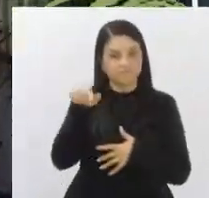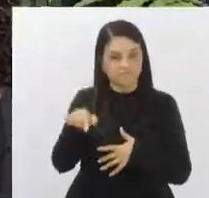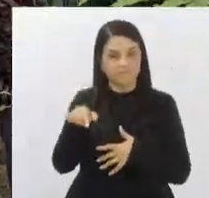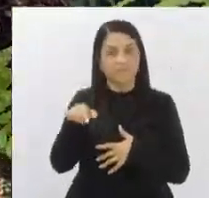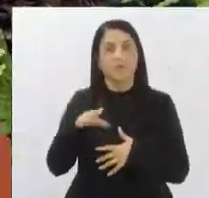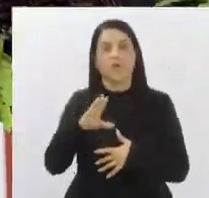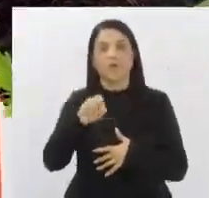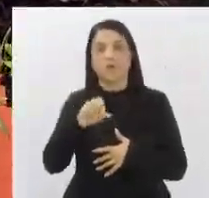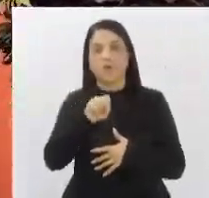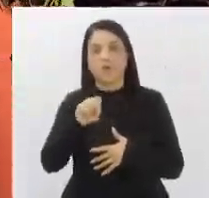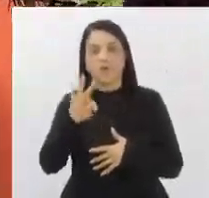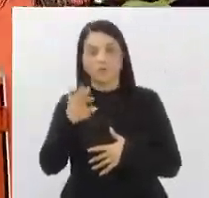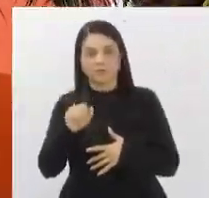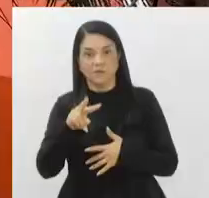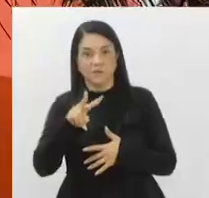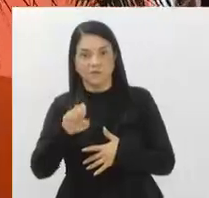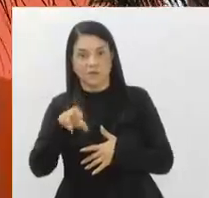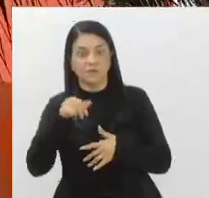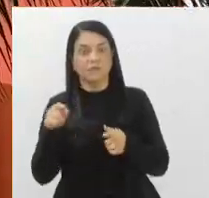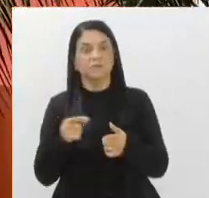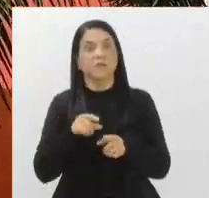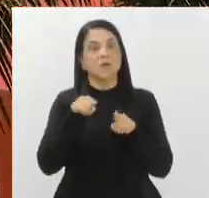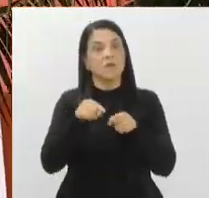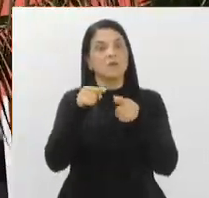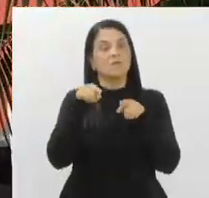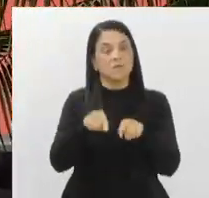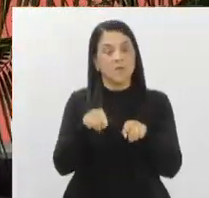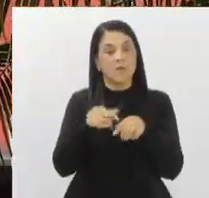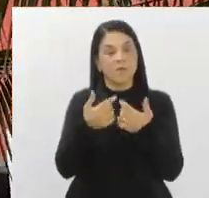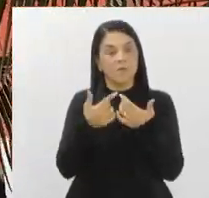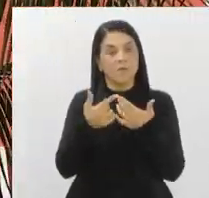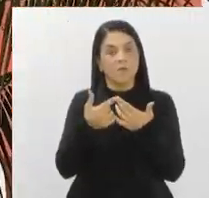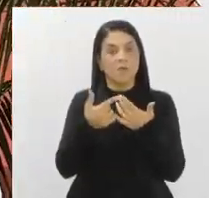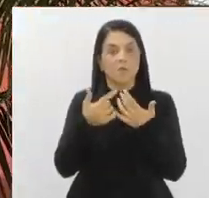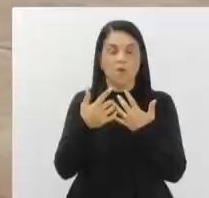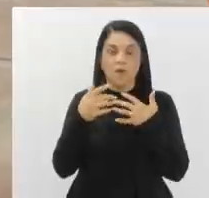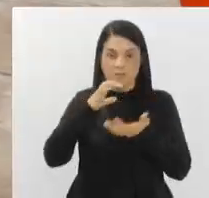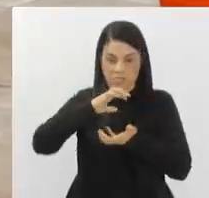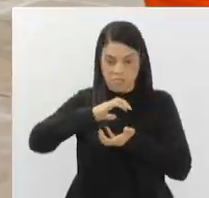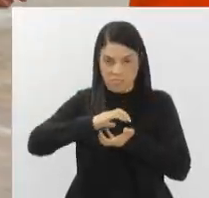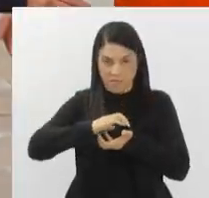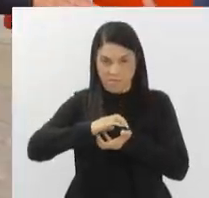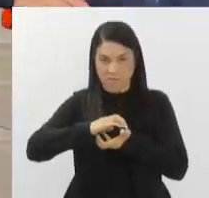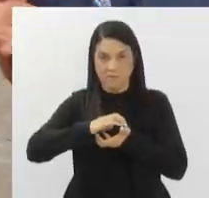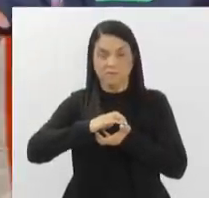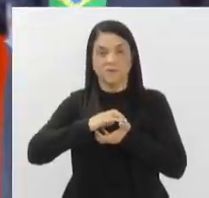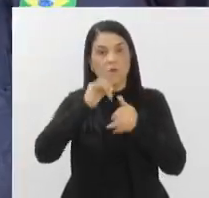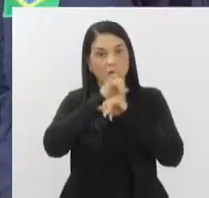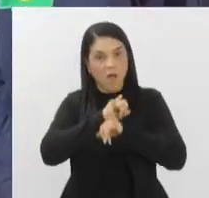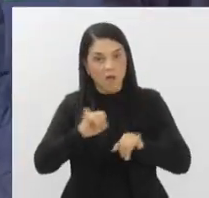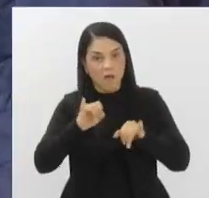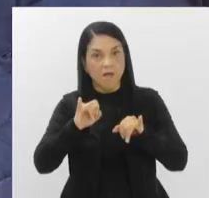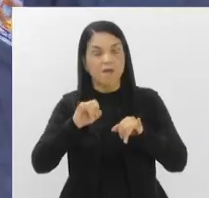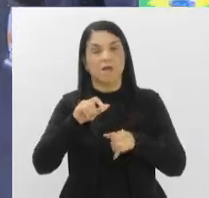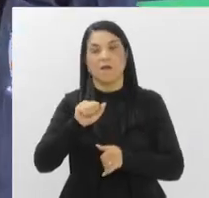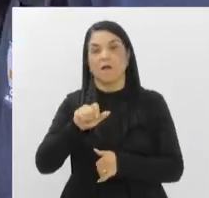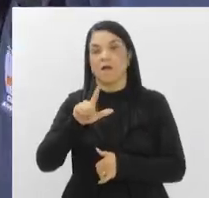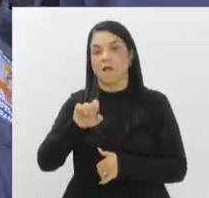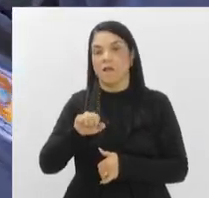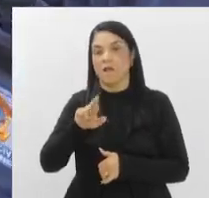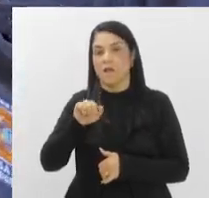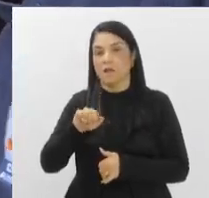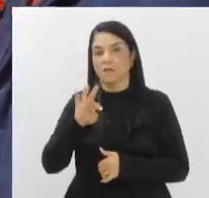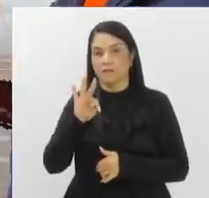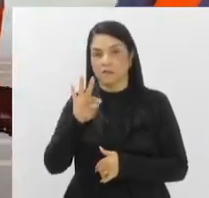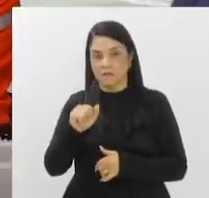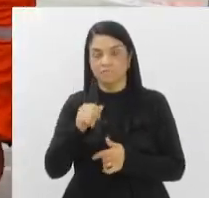primeiros testes do novo Sistema de Alerta de Desastres Naturais da Defesa Civil Nacional, o Defesa Civil Alerta, foram acompanhados pela